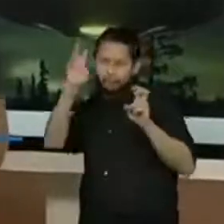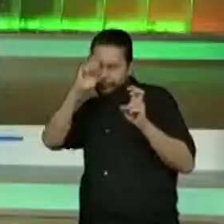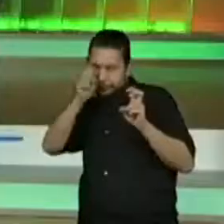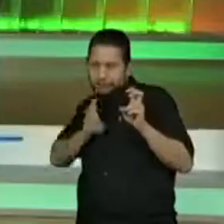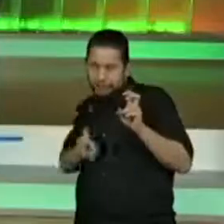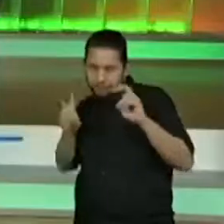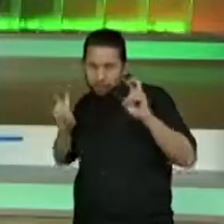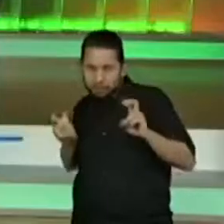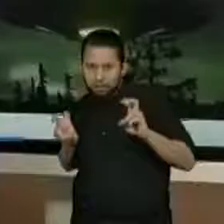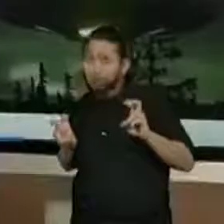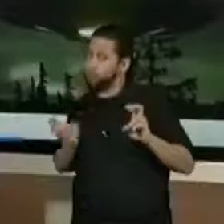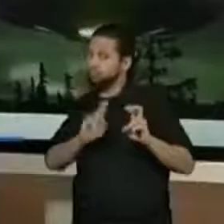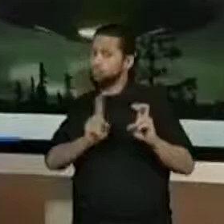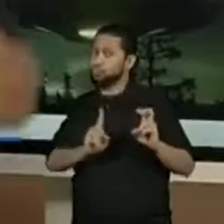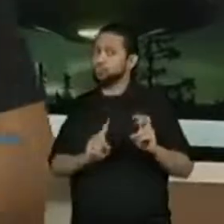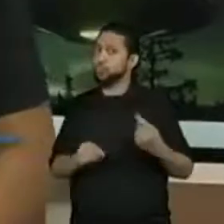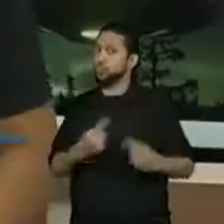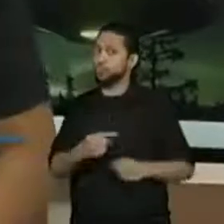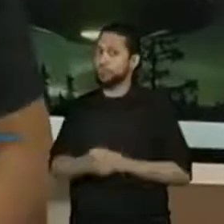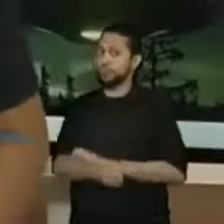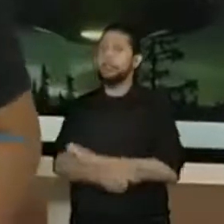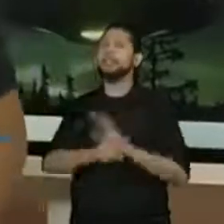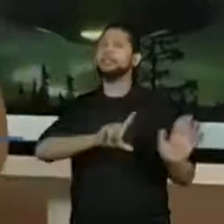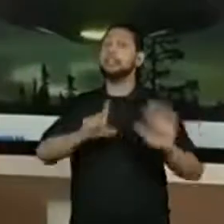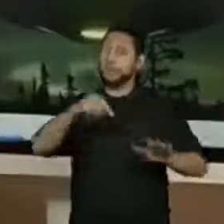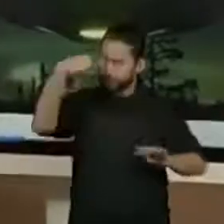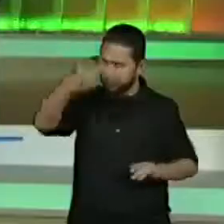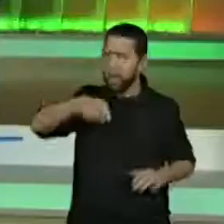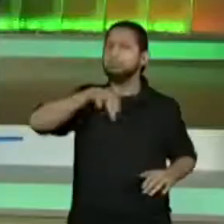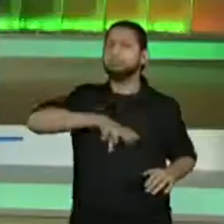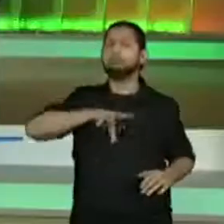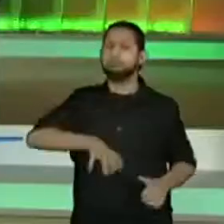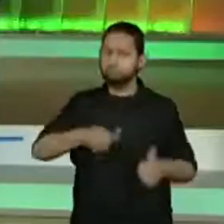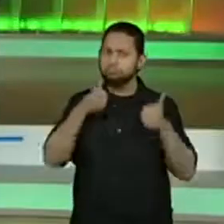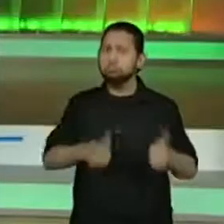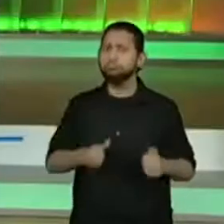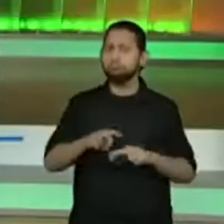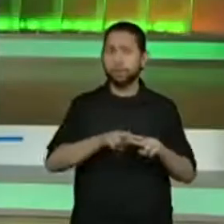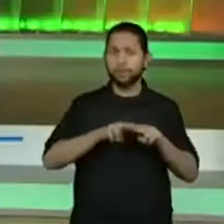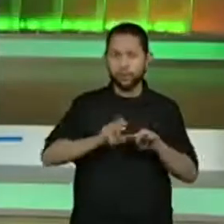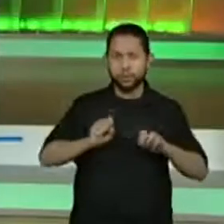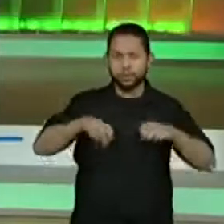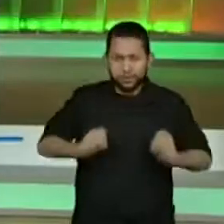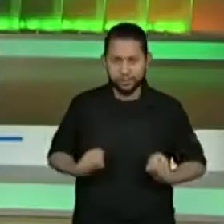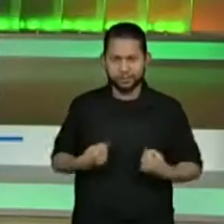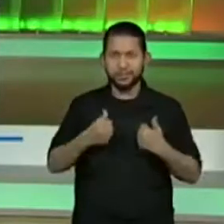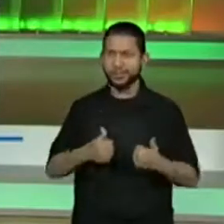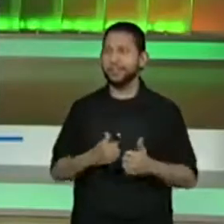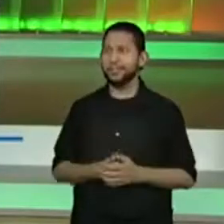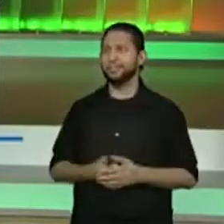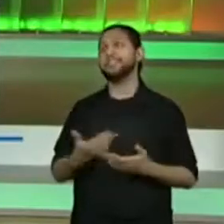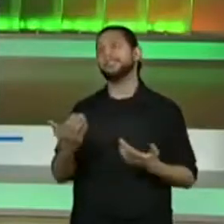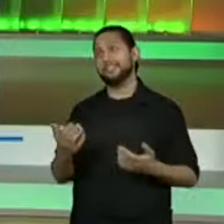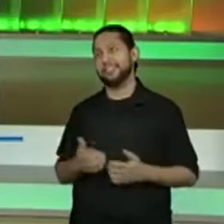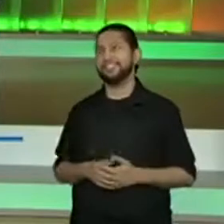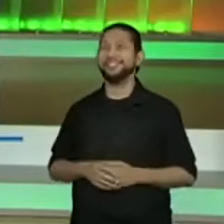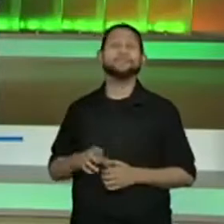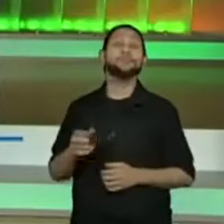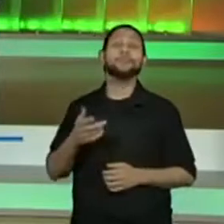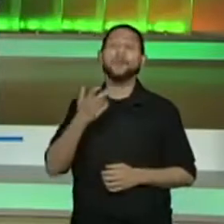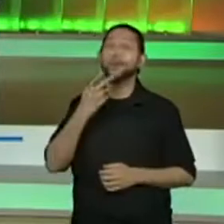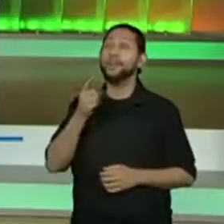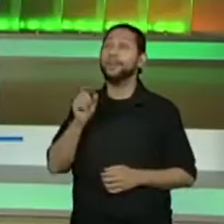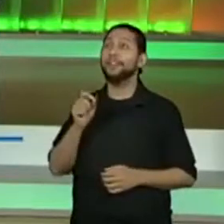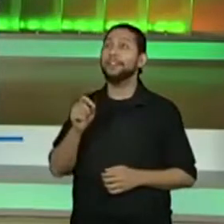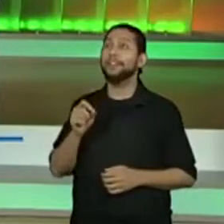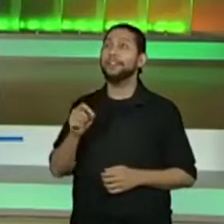ok? Nós estaremos juntos na próxima semana com Língua Portuguesa. Agora, está o povo falando, tem gente colocando aqui,